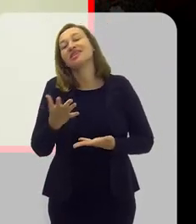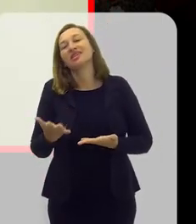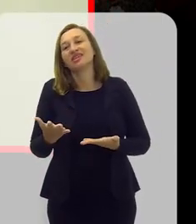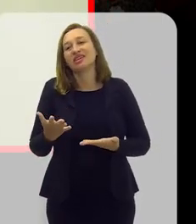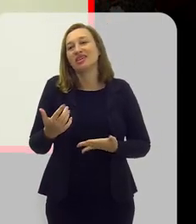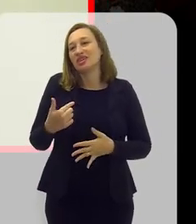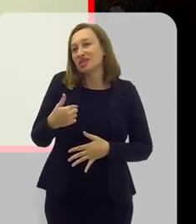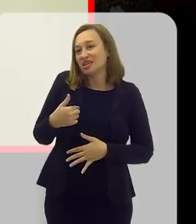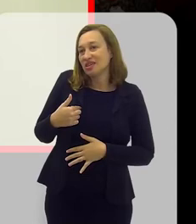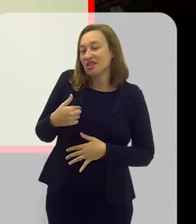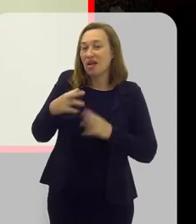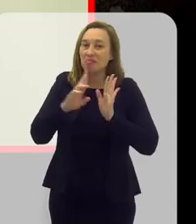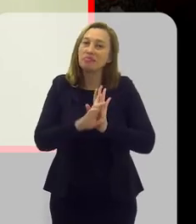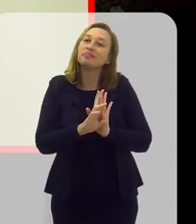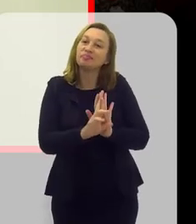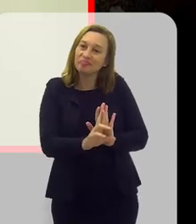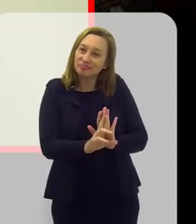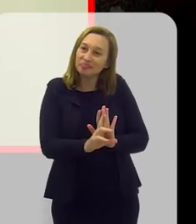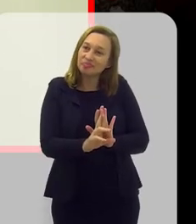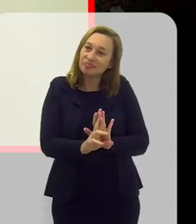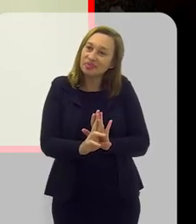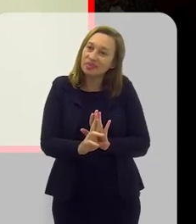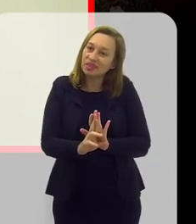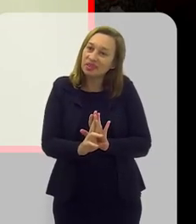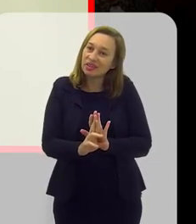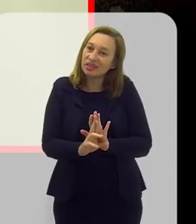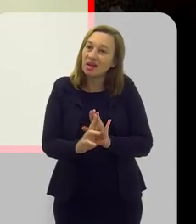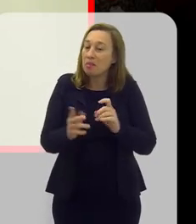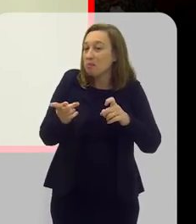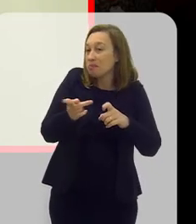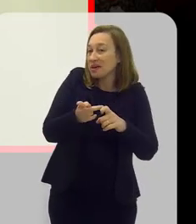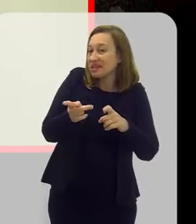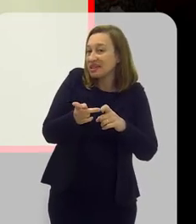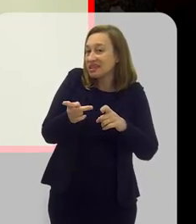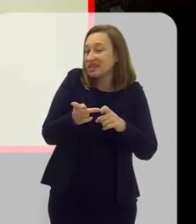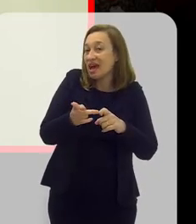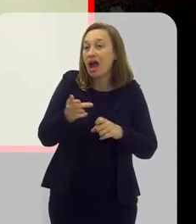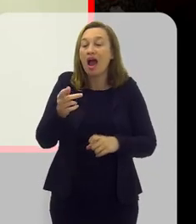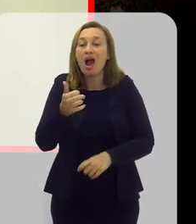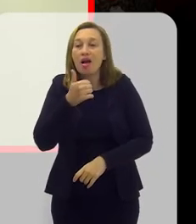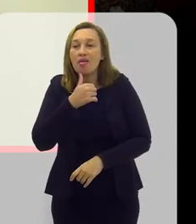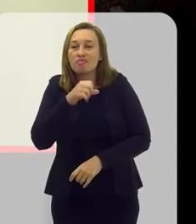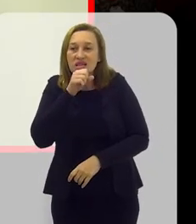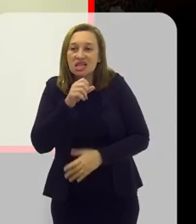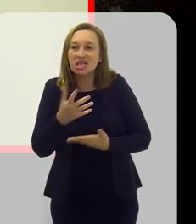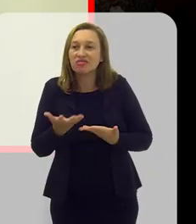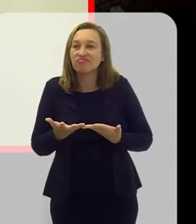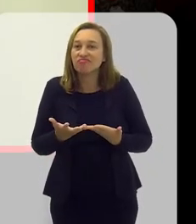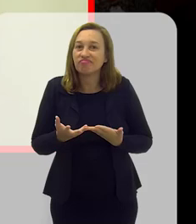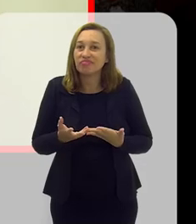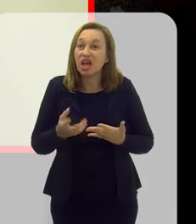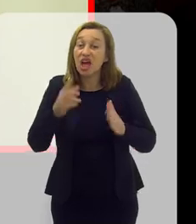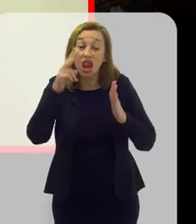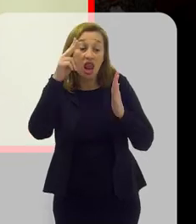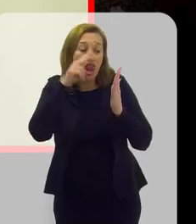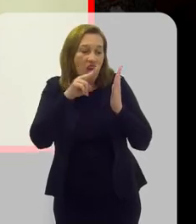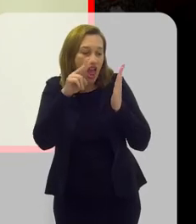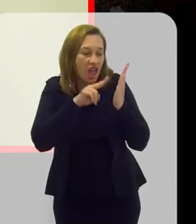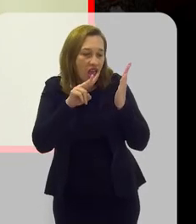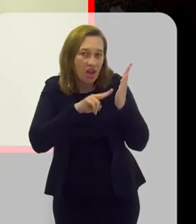Já que nós estamos aqui, eu representando a nutrologia pediátrica, vai para as mães para que elas